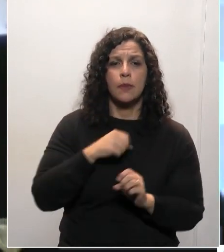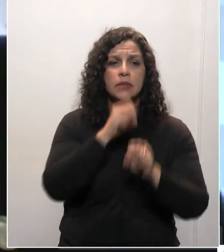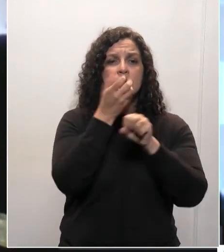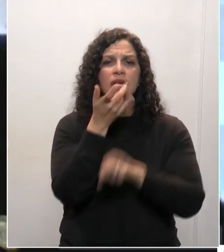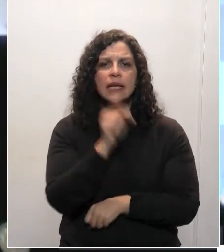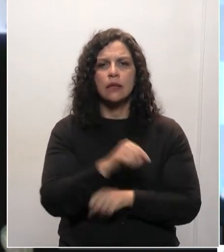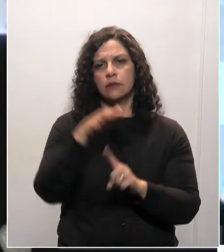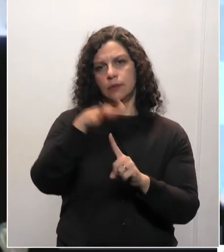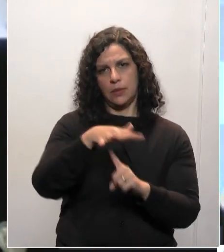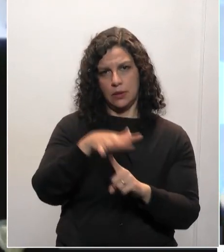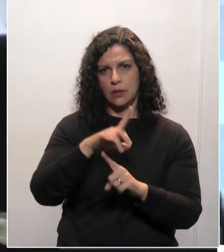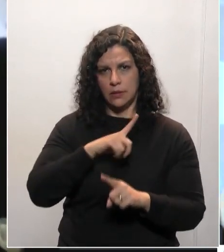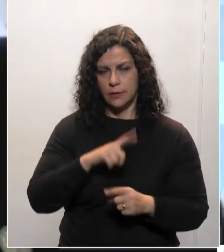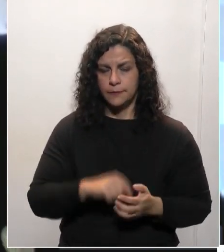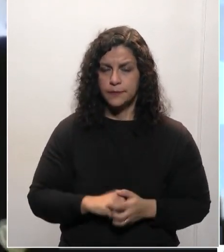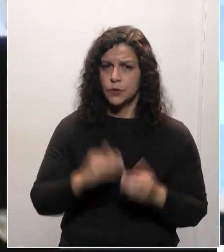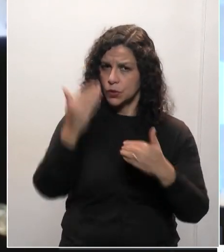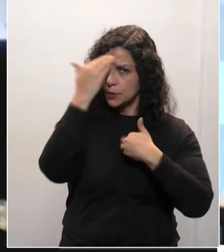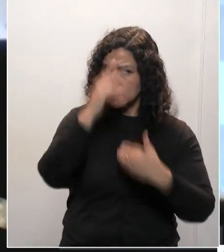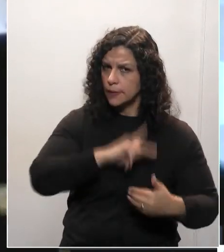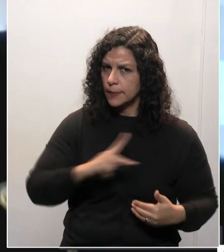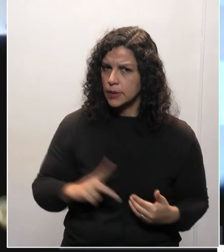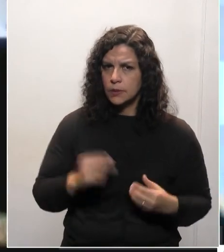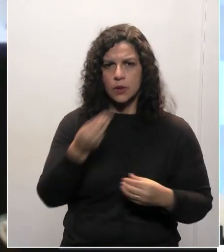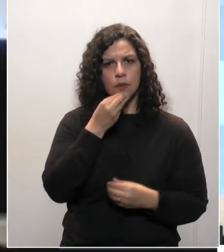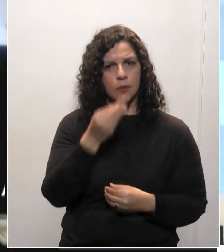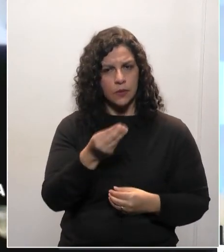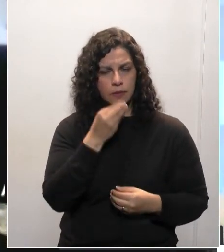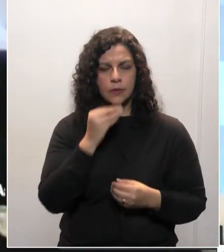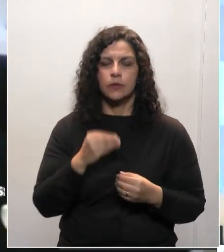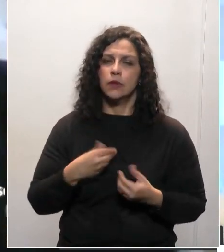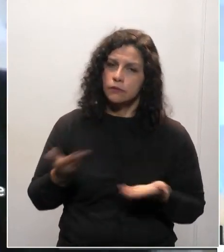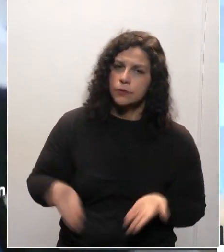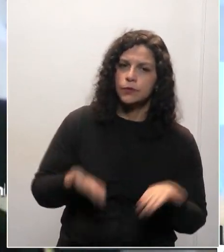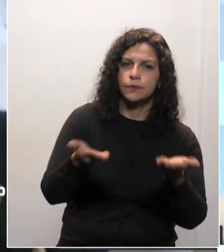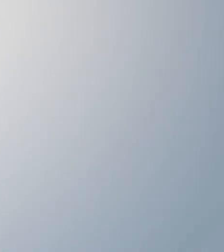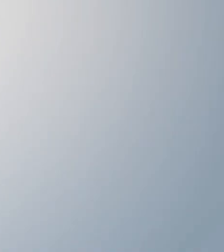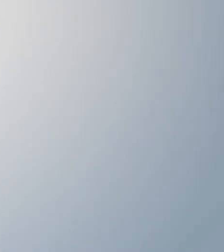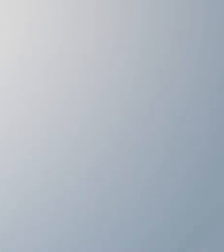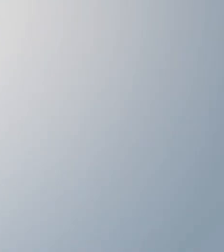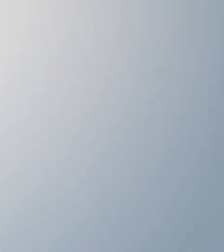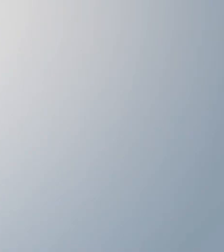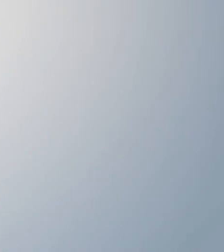as nossas crianças no estado do Paraná. Muito obrigado, presidente, pela oportunidade. Vamos em frente.